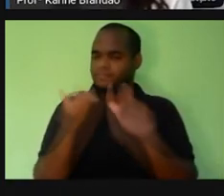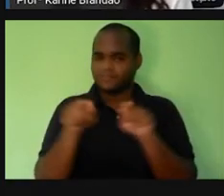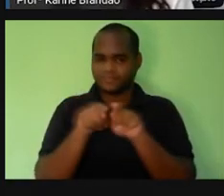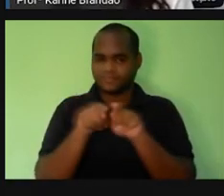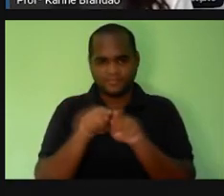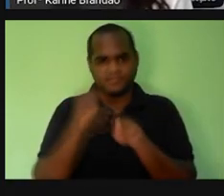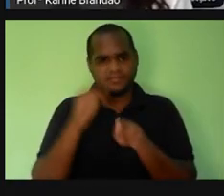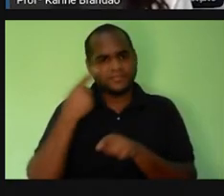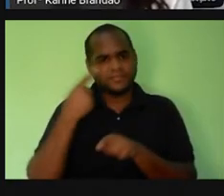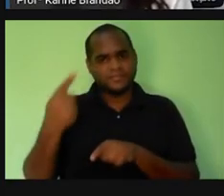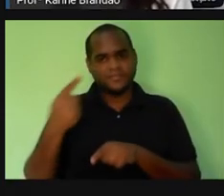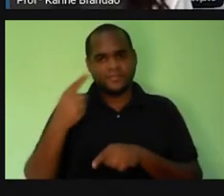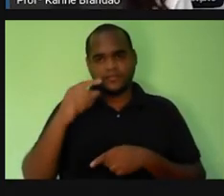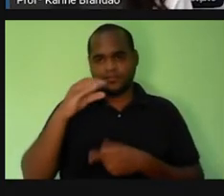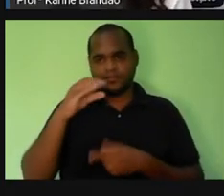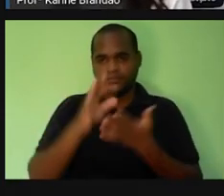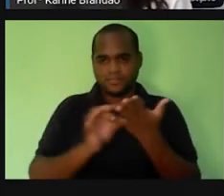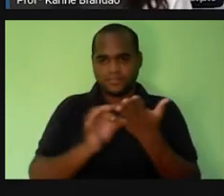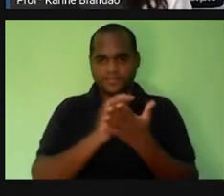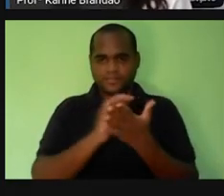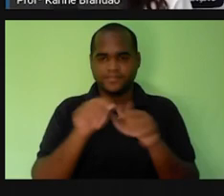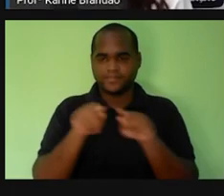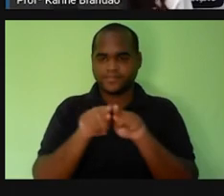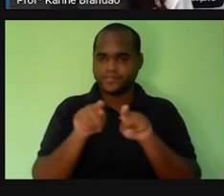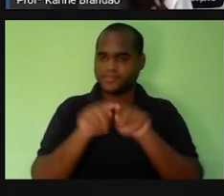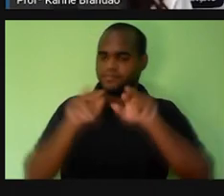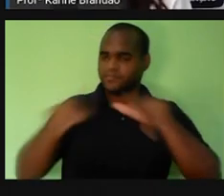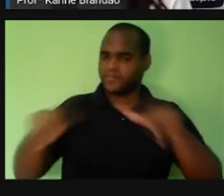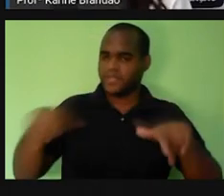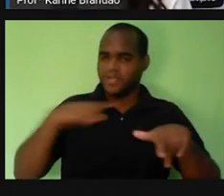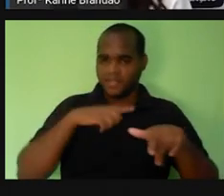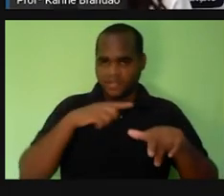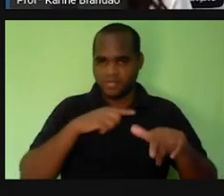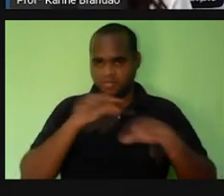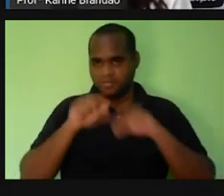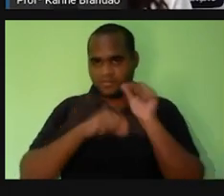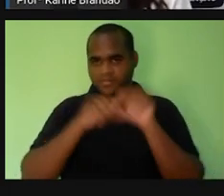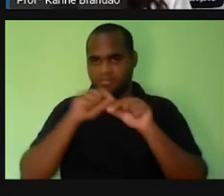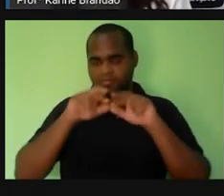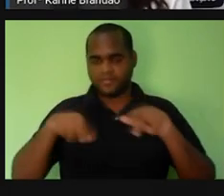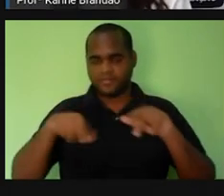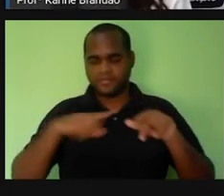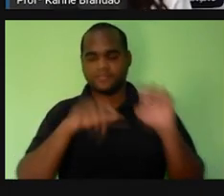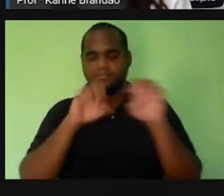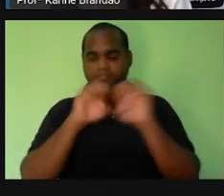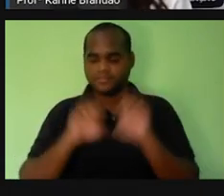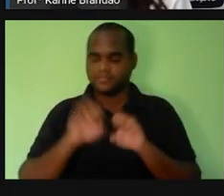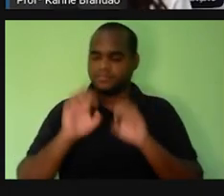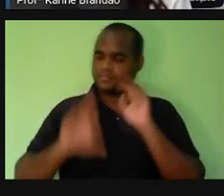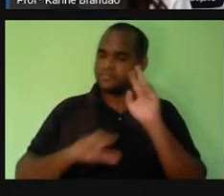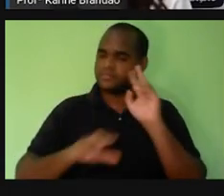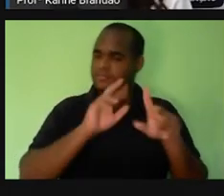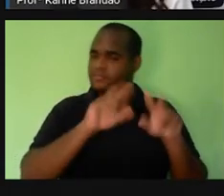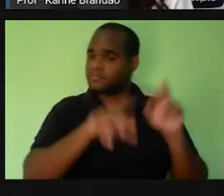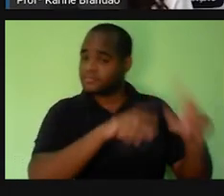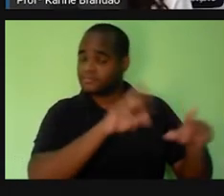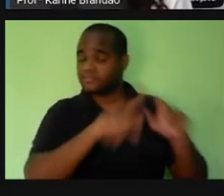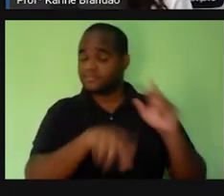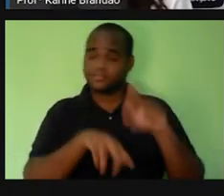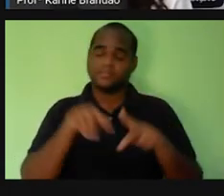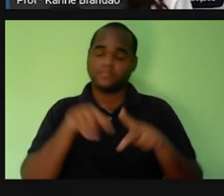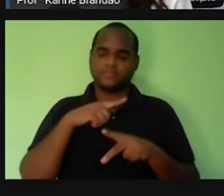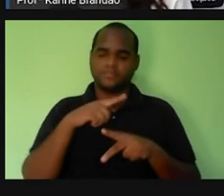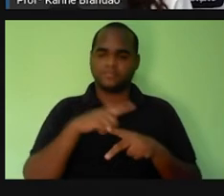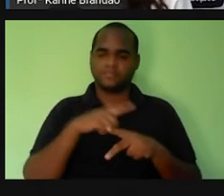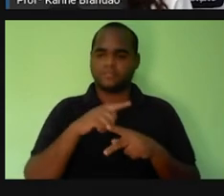células, elas podem ter organizações, formatos e estruturas diferentes entre elas, né? Então,